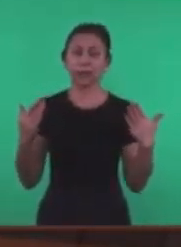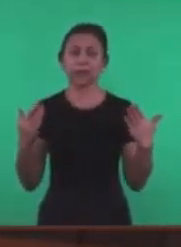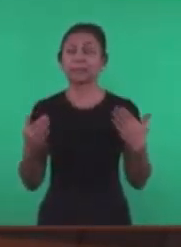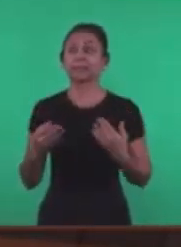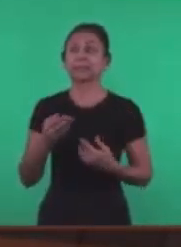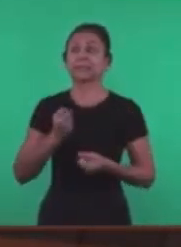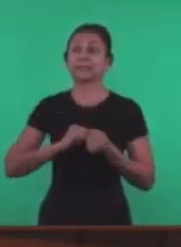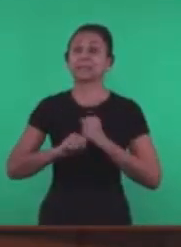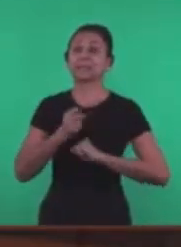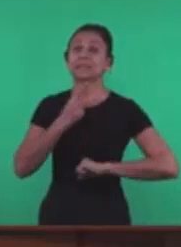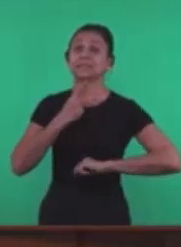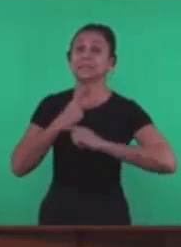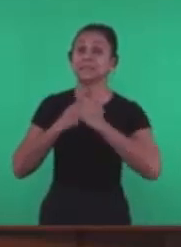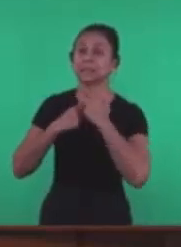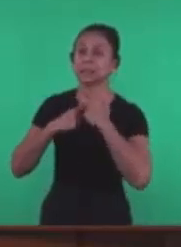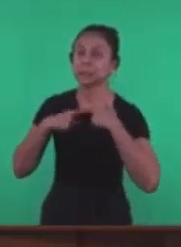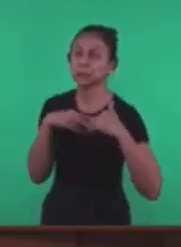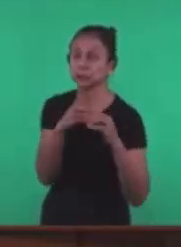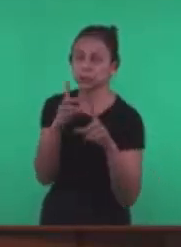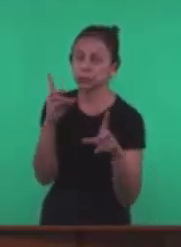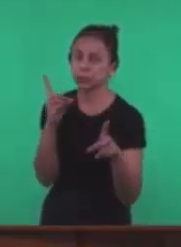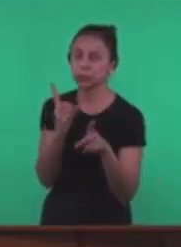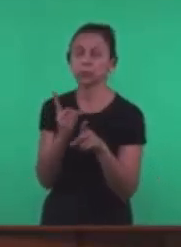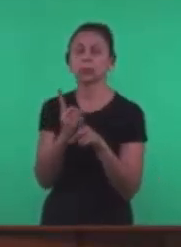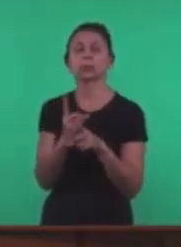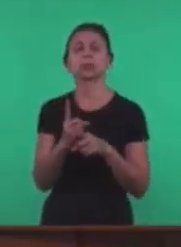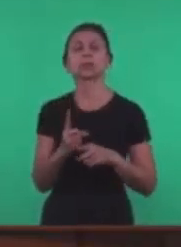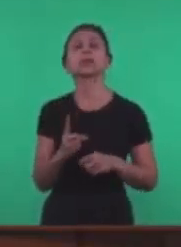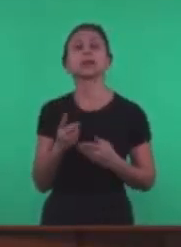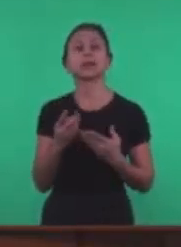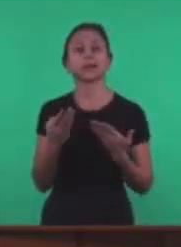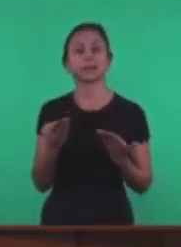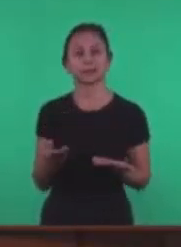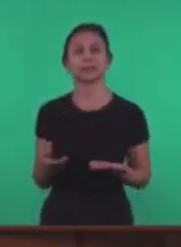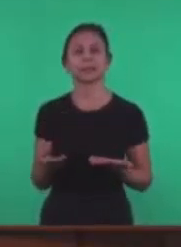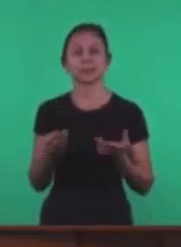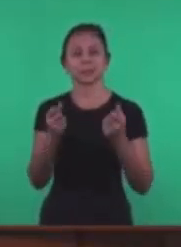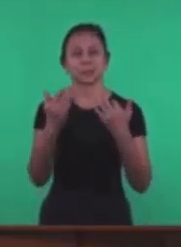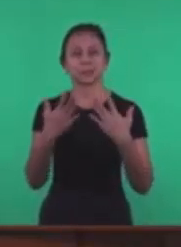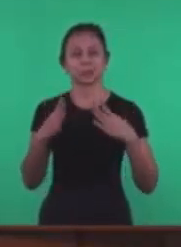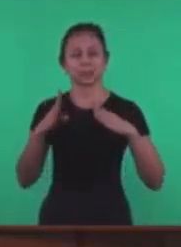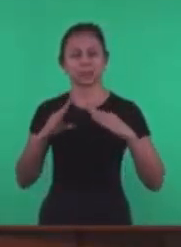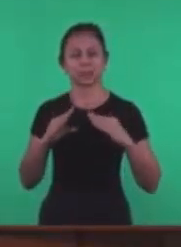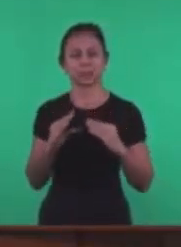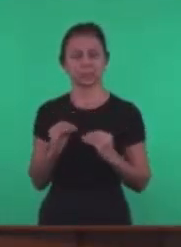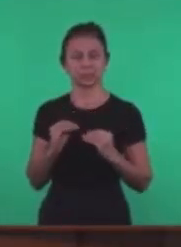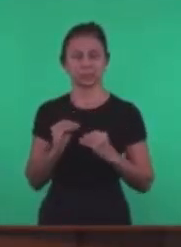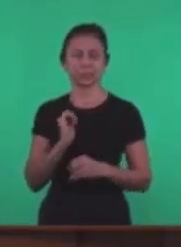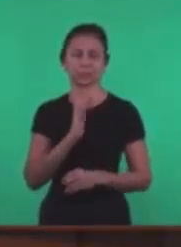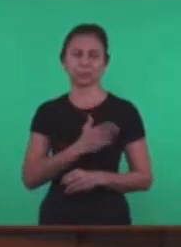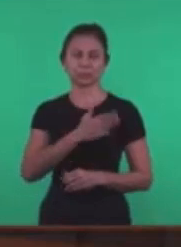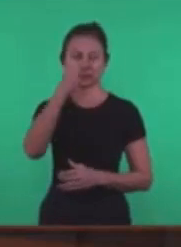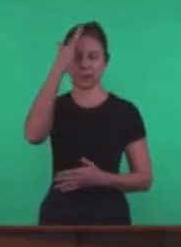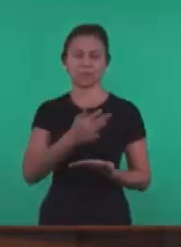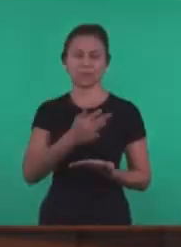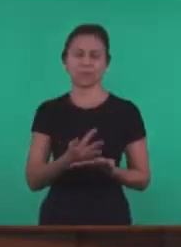desejo De encontrar Aquilo que a própria religião Já se incumbiu De desfazer Que é a fé